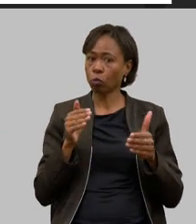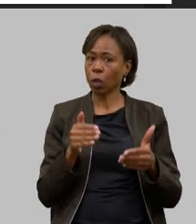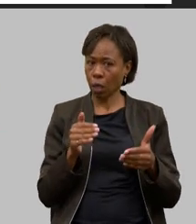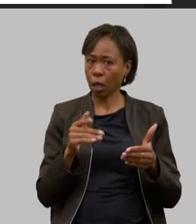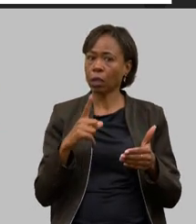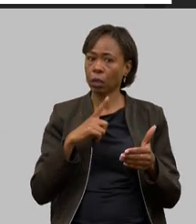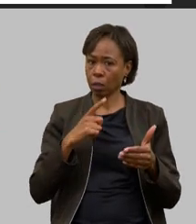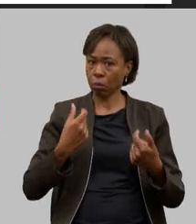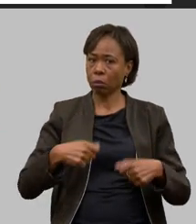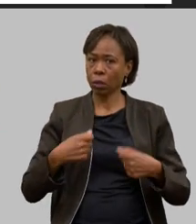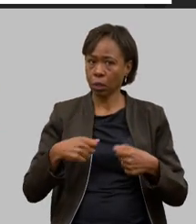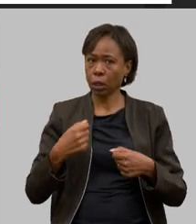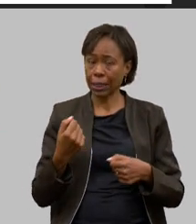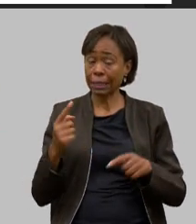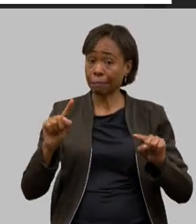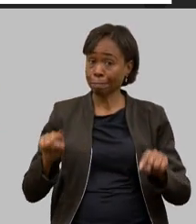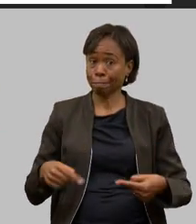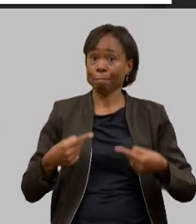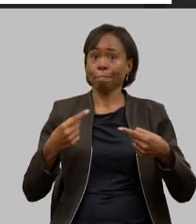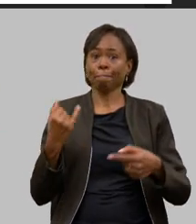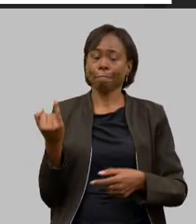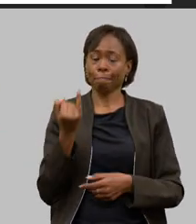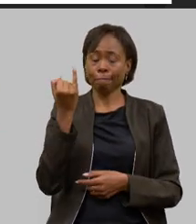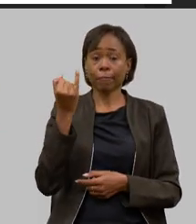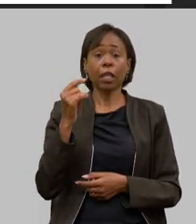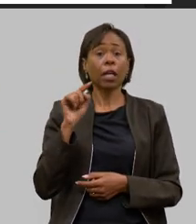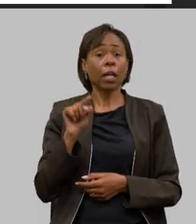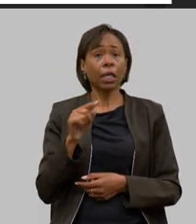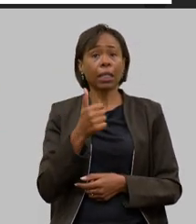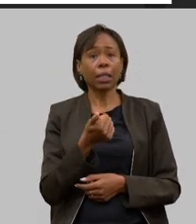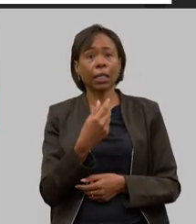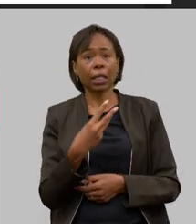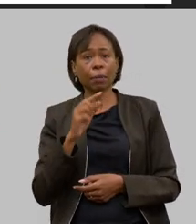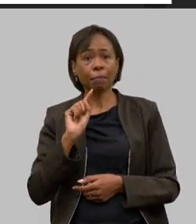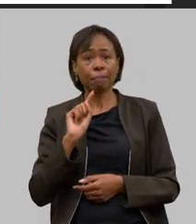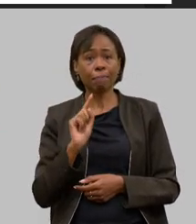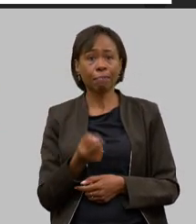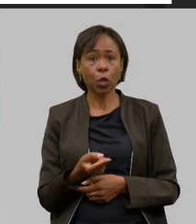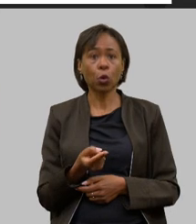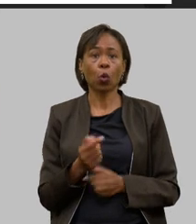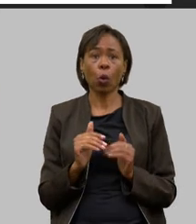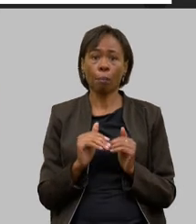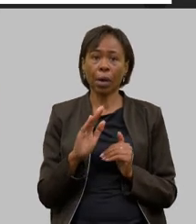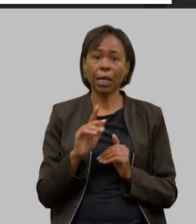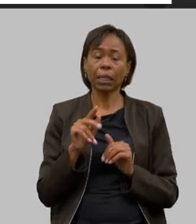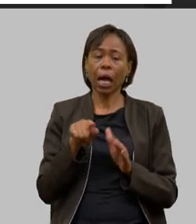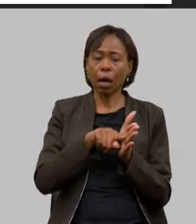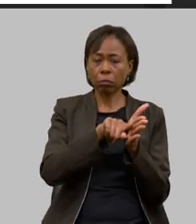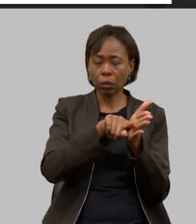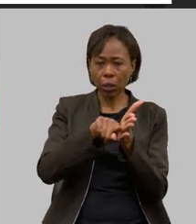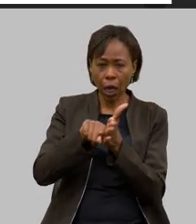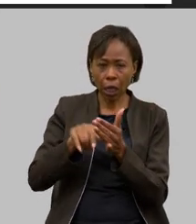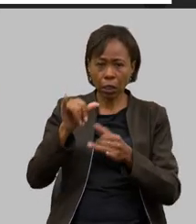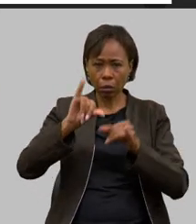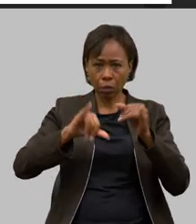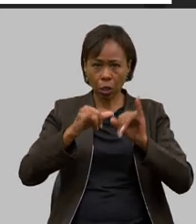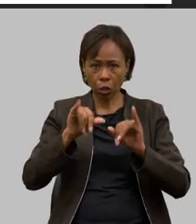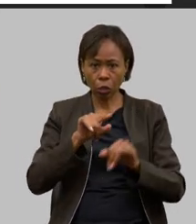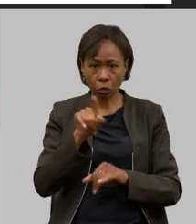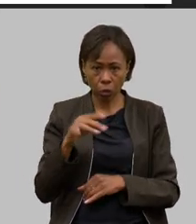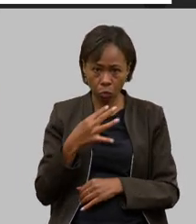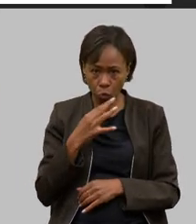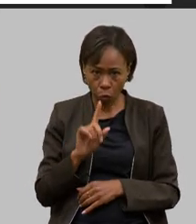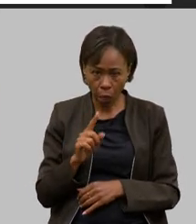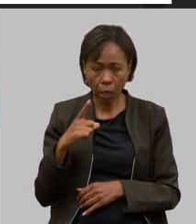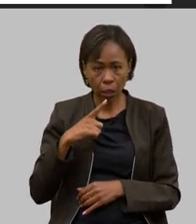que ter para elas um desafio enorme e 13.409 análises laboratoriais quem não conhece nós temos um complexo